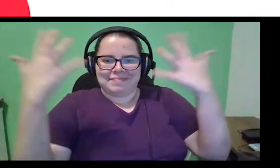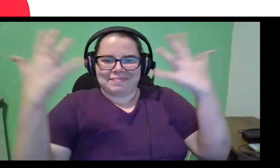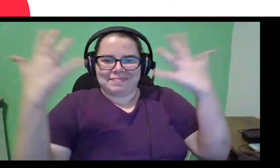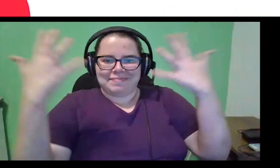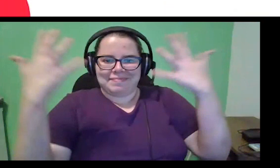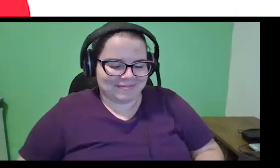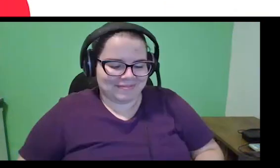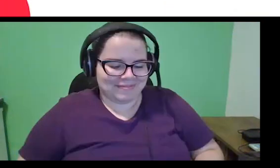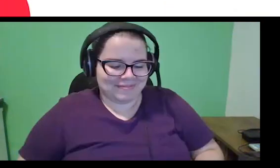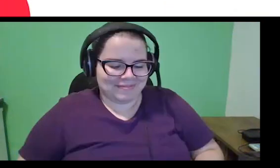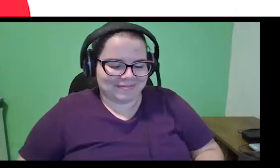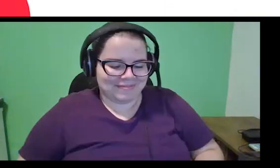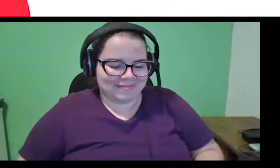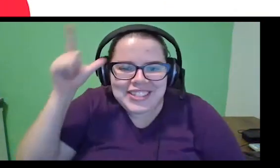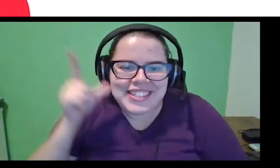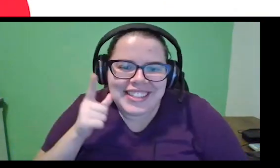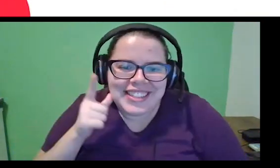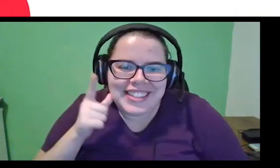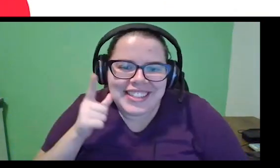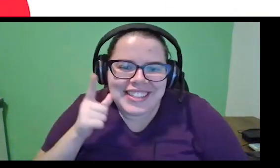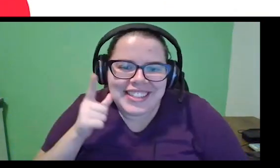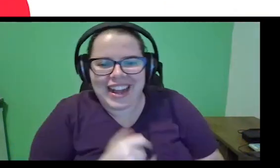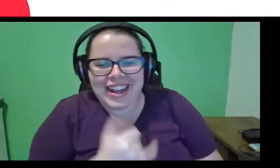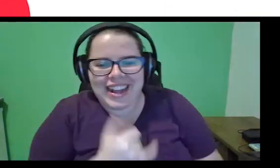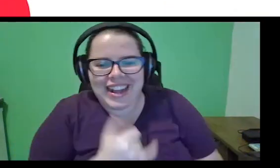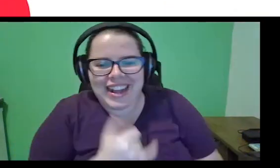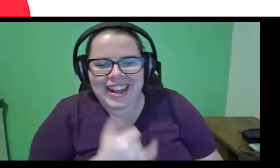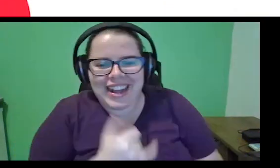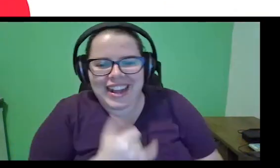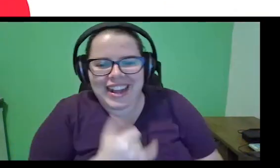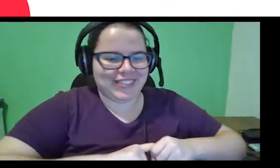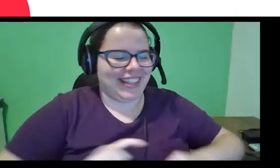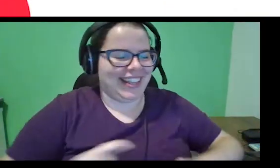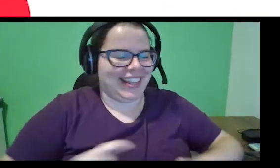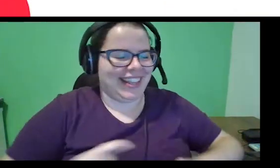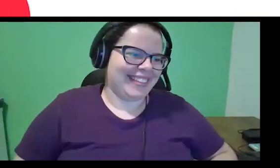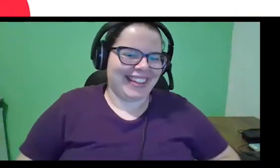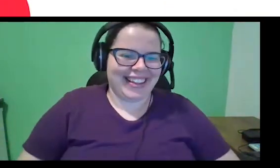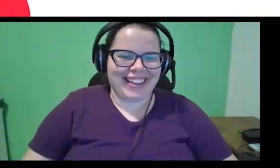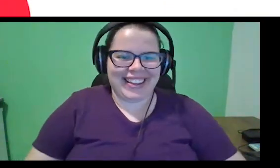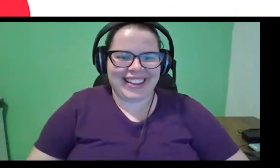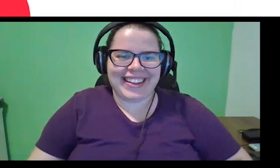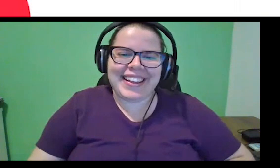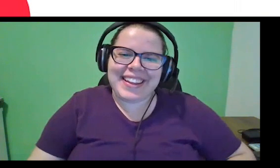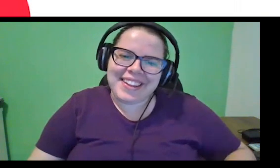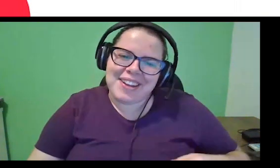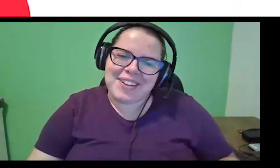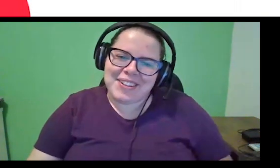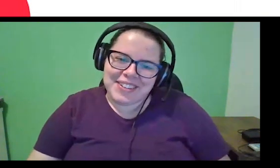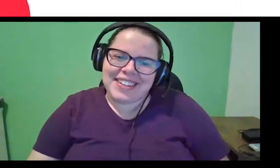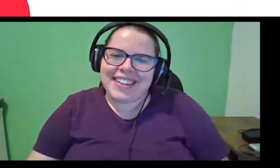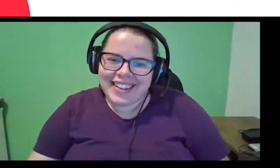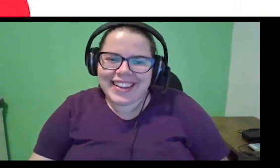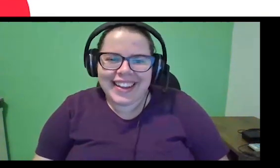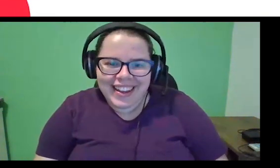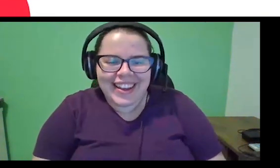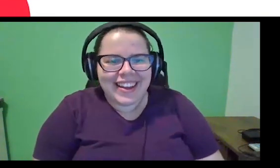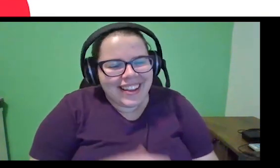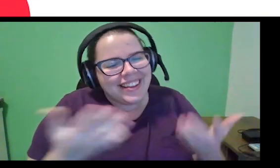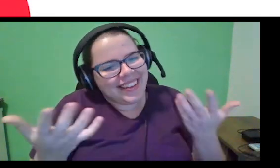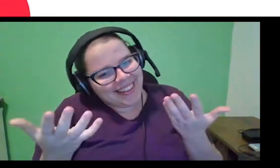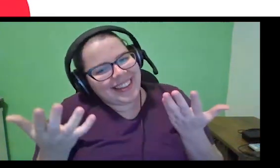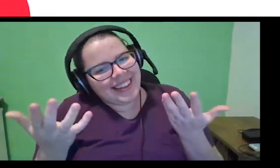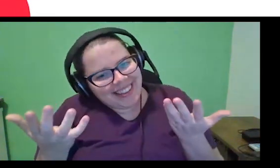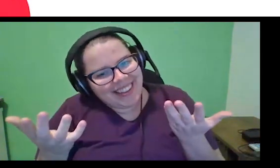preocupado com você. E a Letícia tentando voltar, desculpa, gente. Eu te esperei um pouquinho, tá? Mas eu falei, bom, por causa do